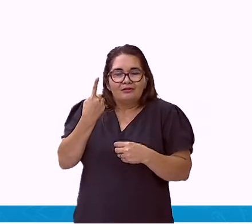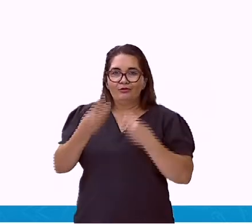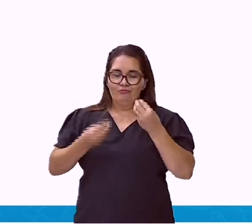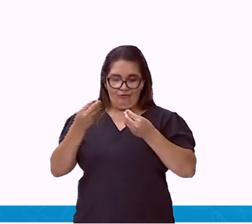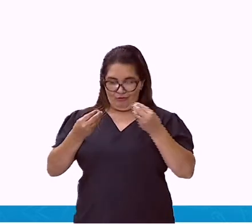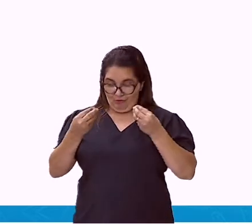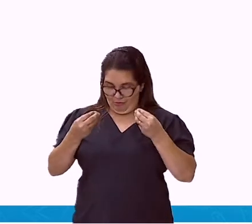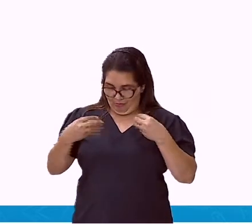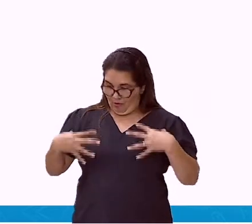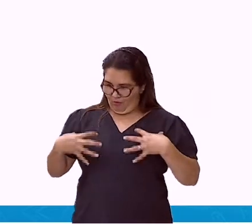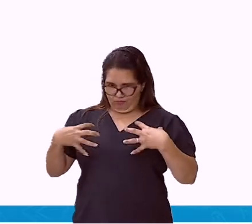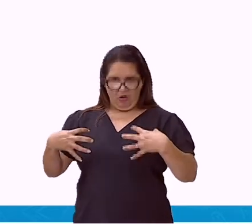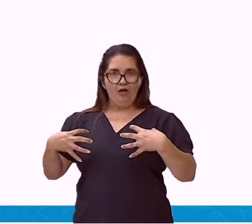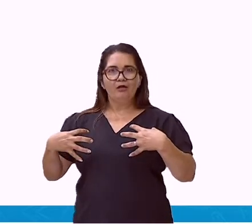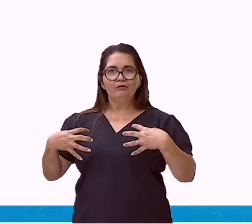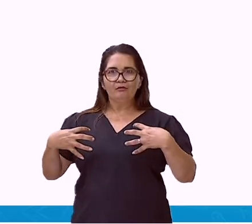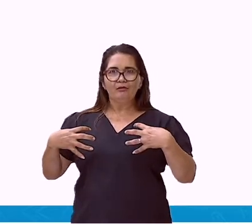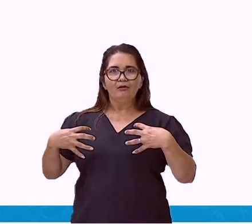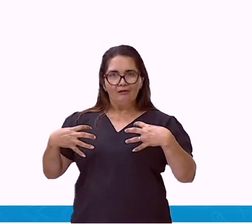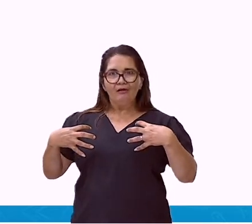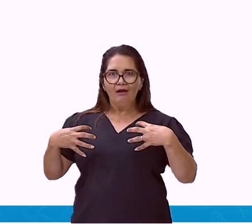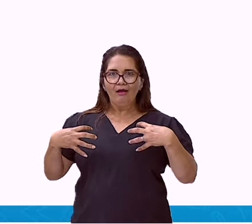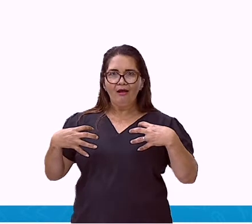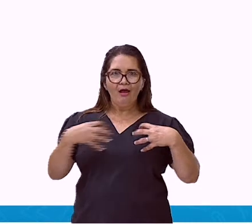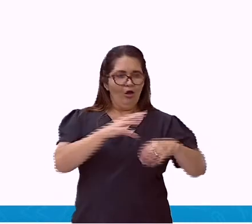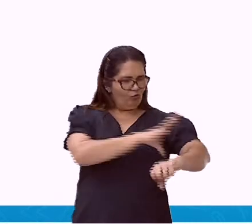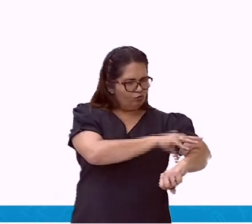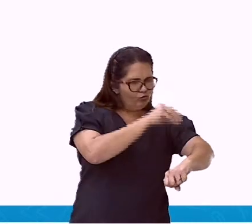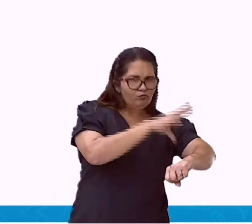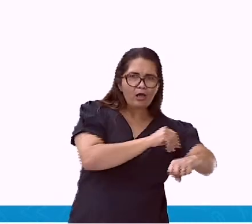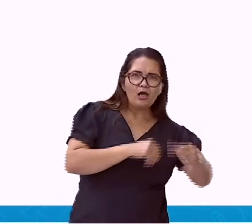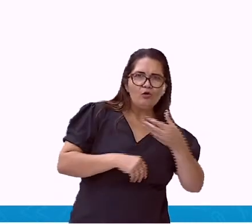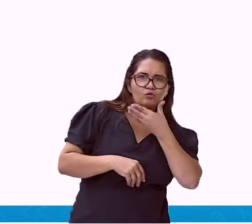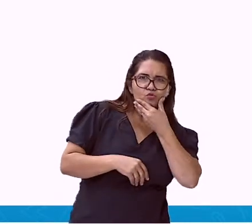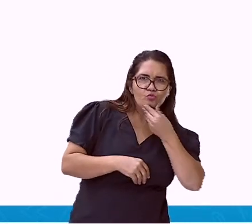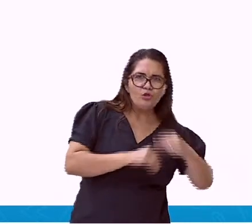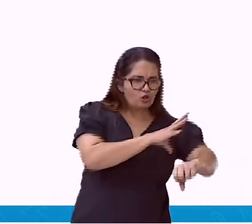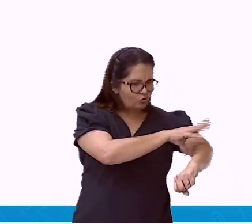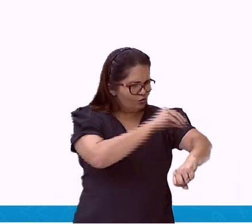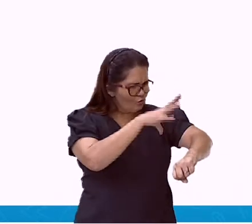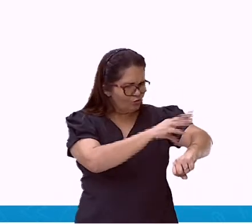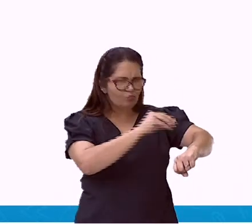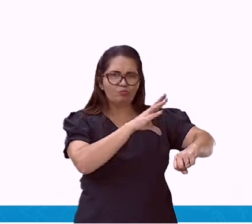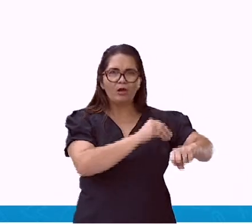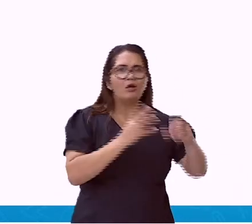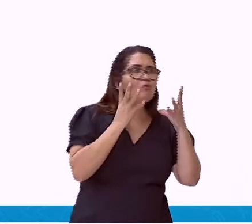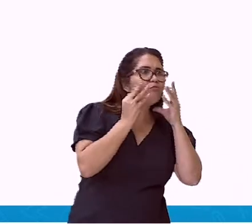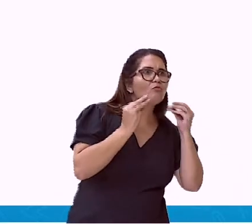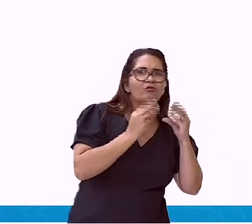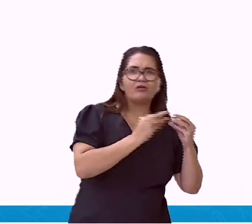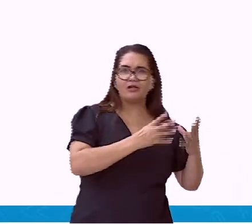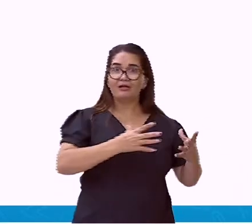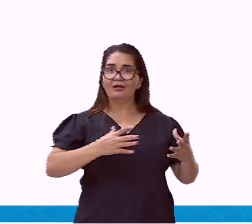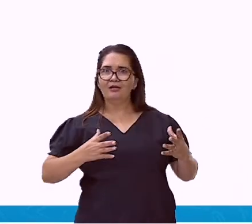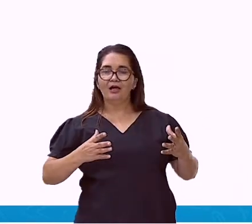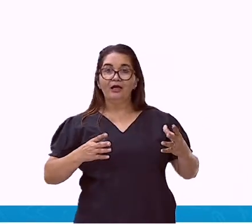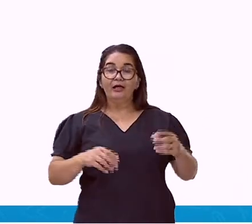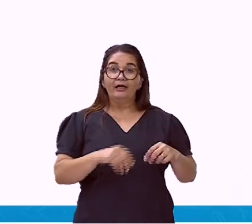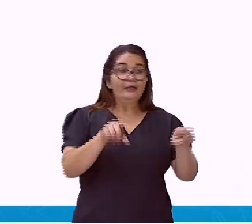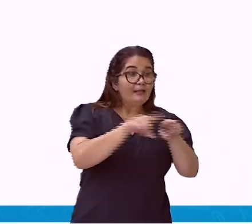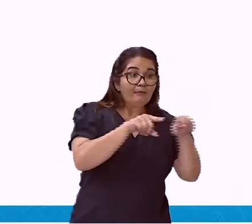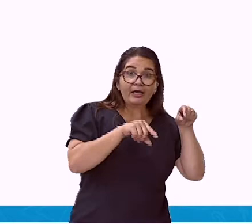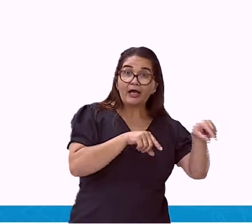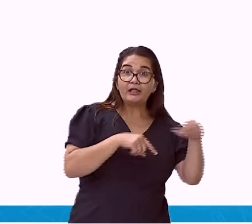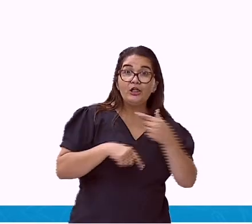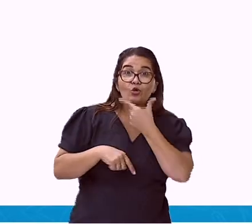acontecesse. A gente tem que começar a aprender a lidar com isso. Nos meninos, a mudança da voz,